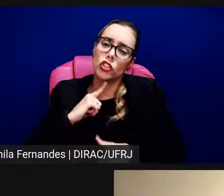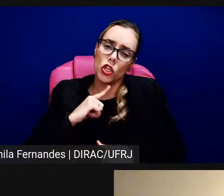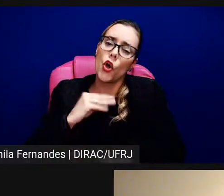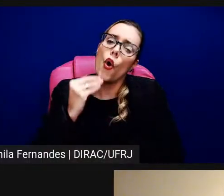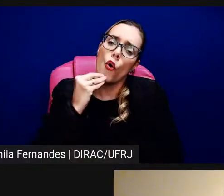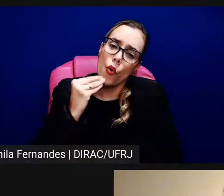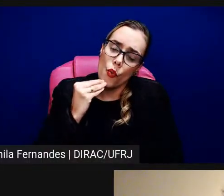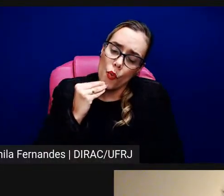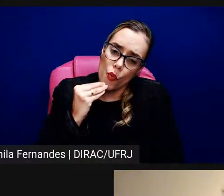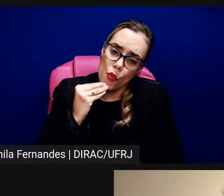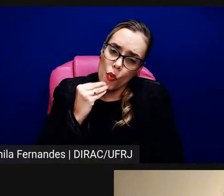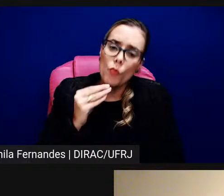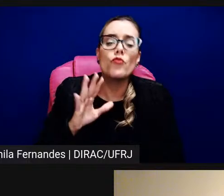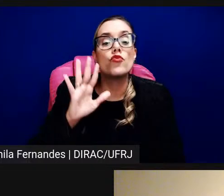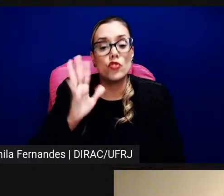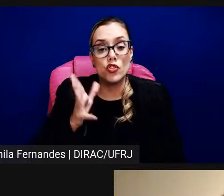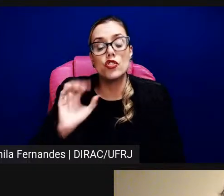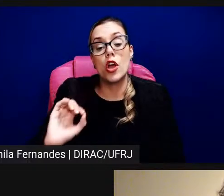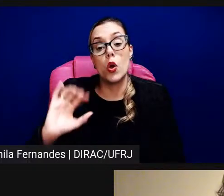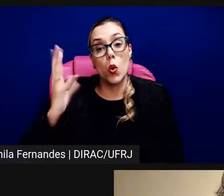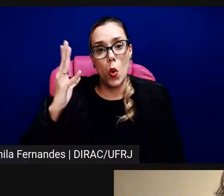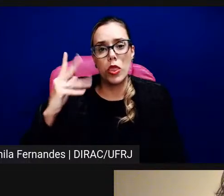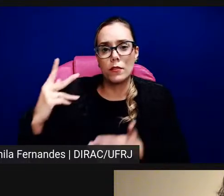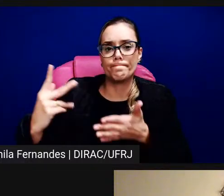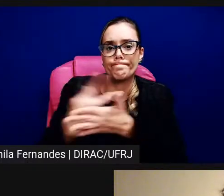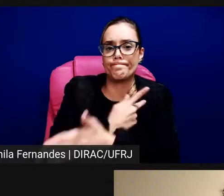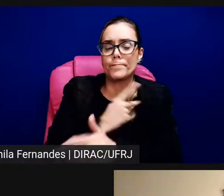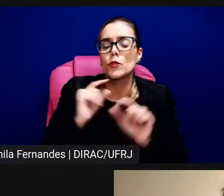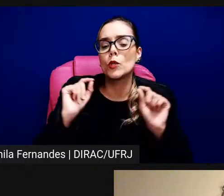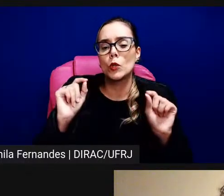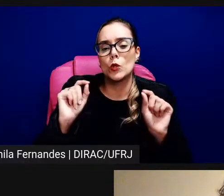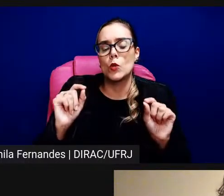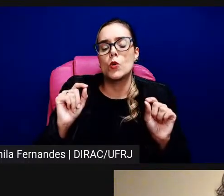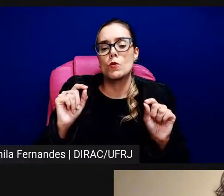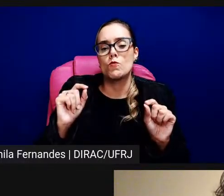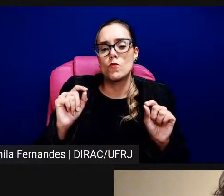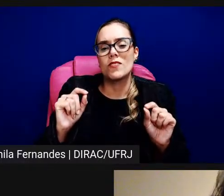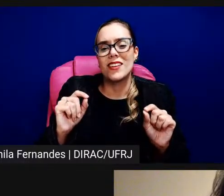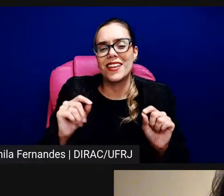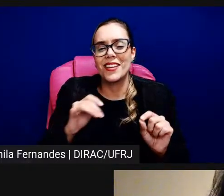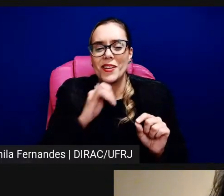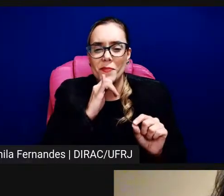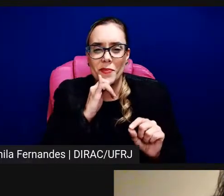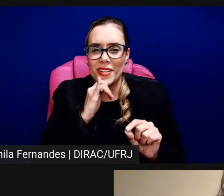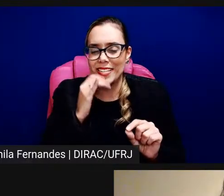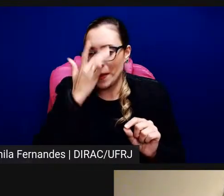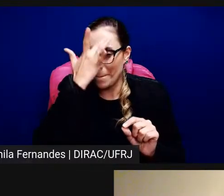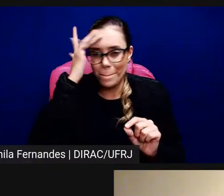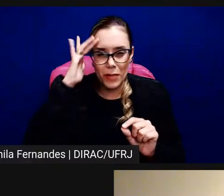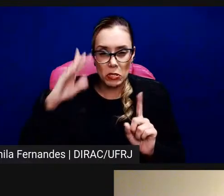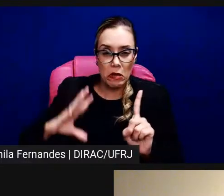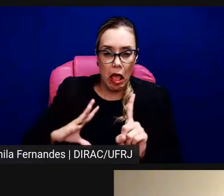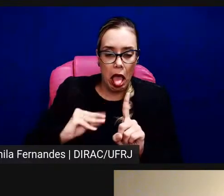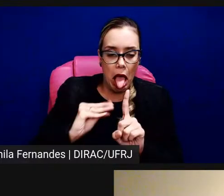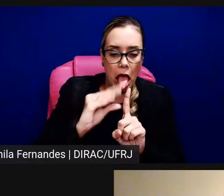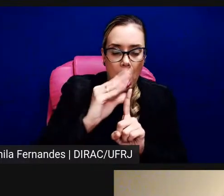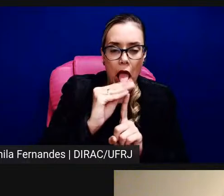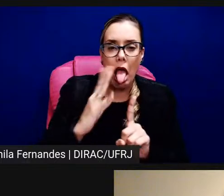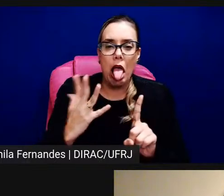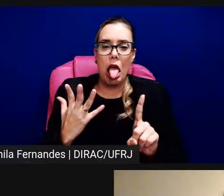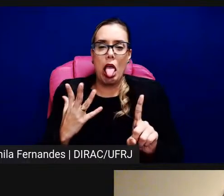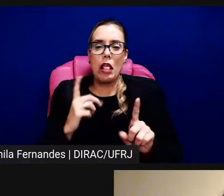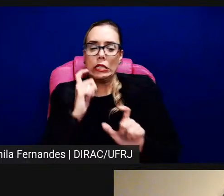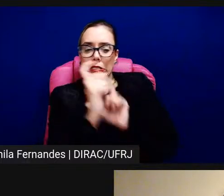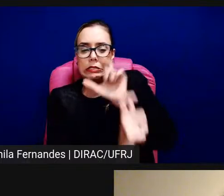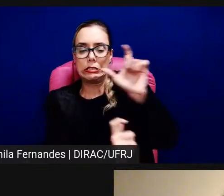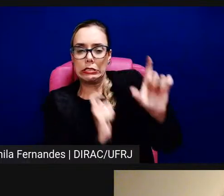já tive algumas situações de ter que dar limites, né? Principalmente casos, assim, de assédio, né? Não é